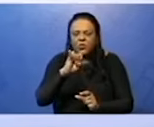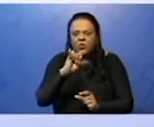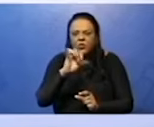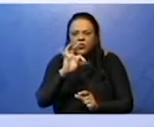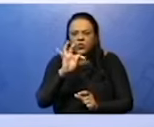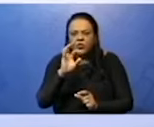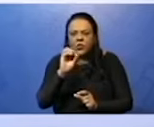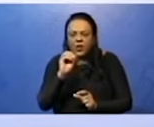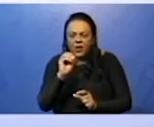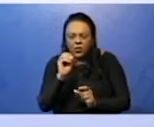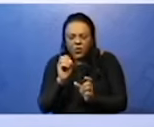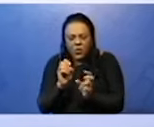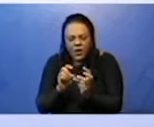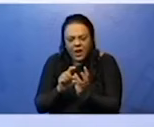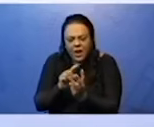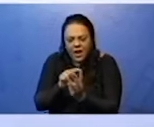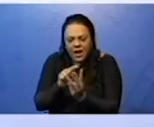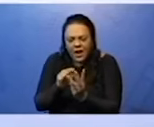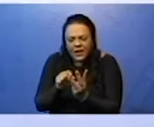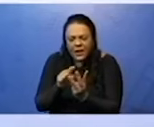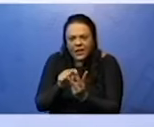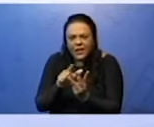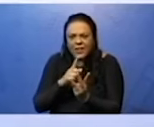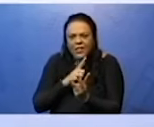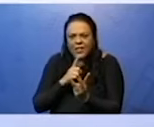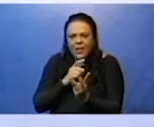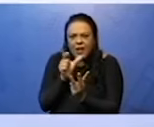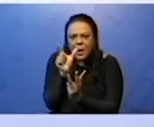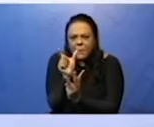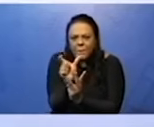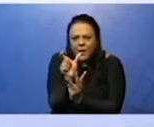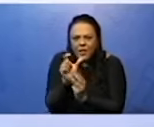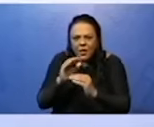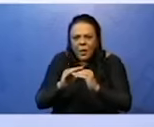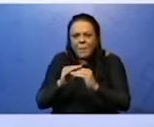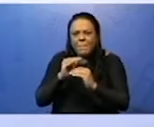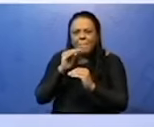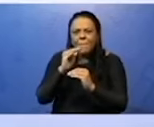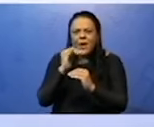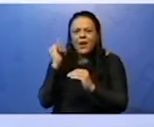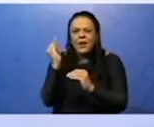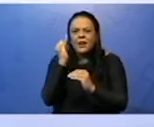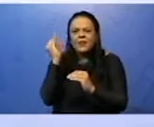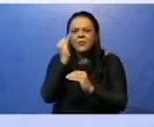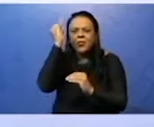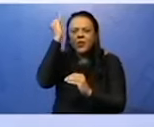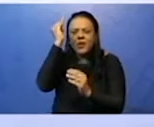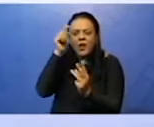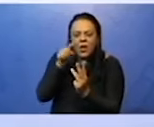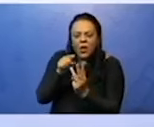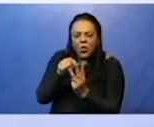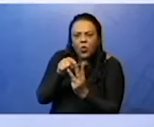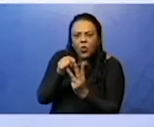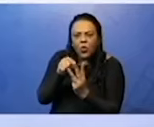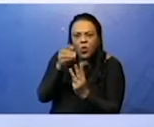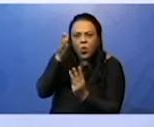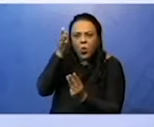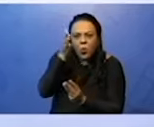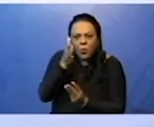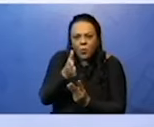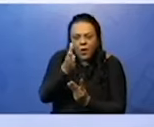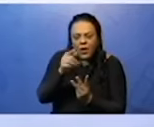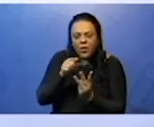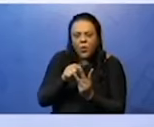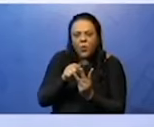mais importante dentro daquele sujeito. Quem que nasceu para ser núcleo do sujeito? O